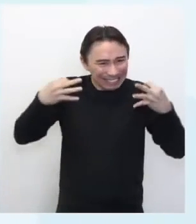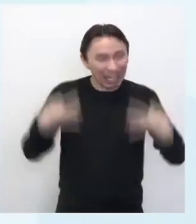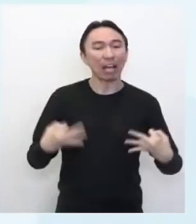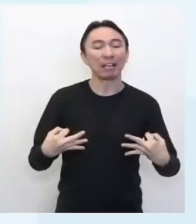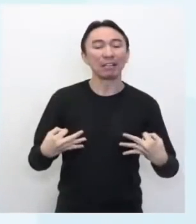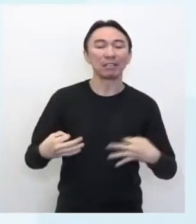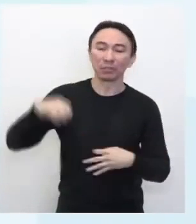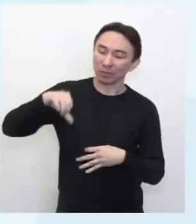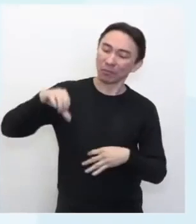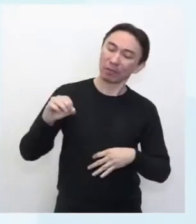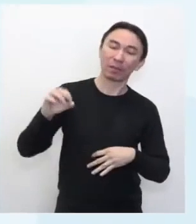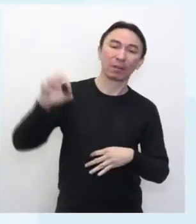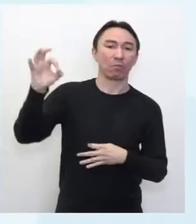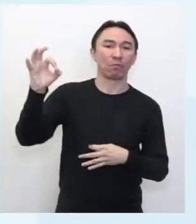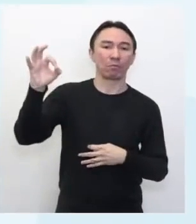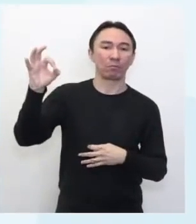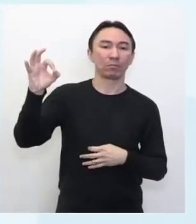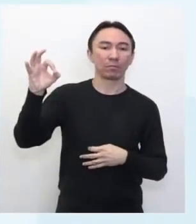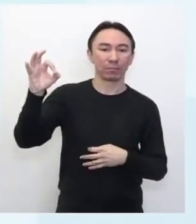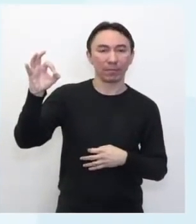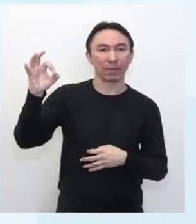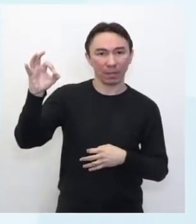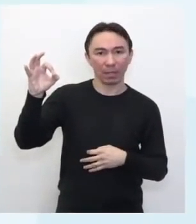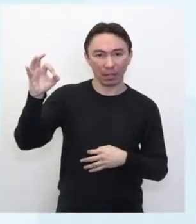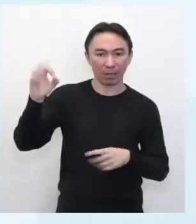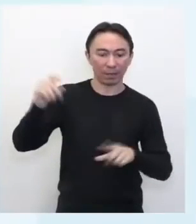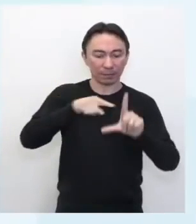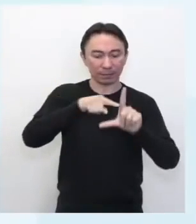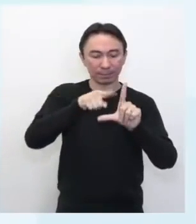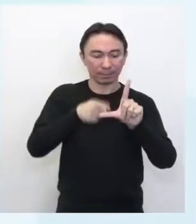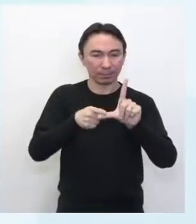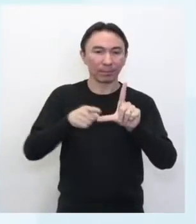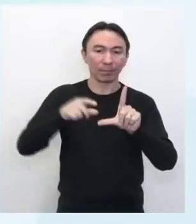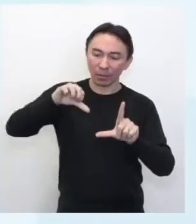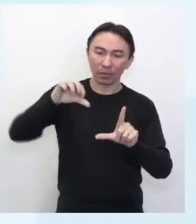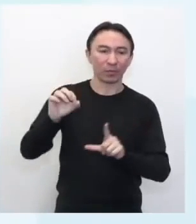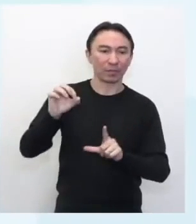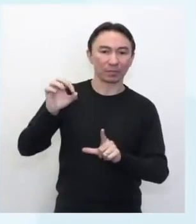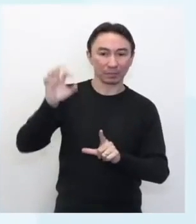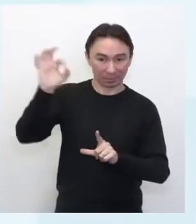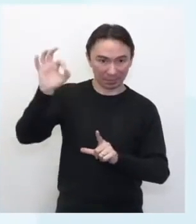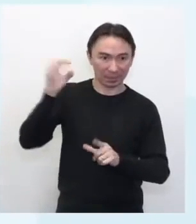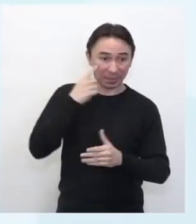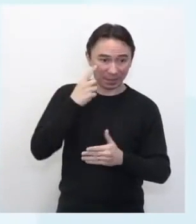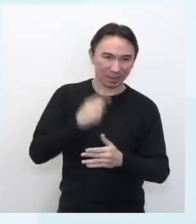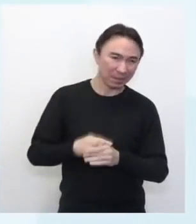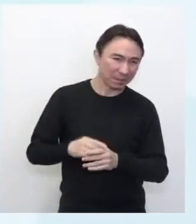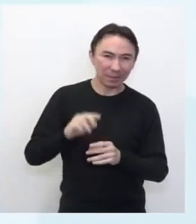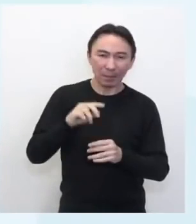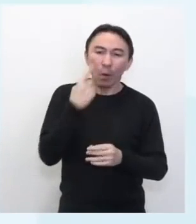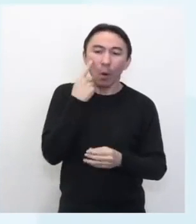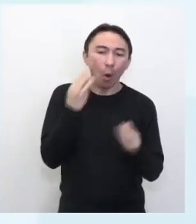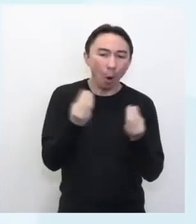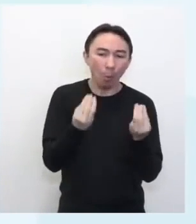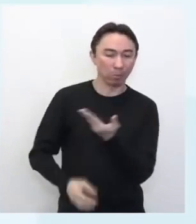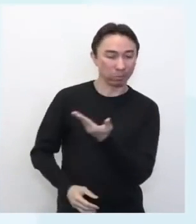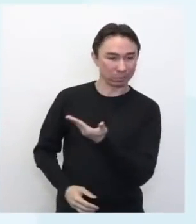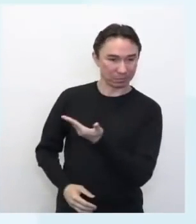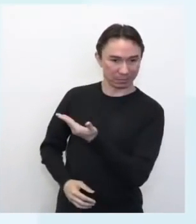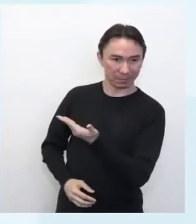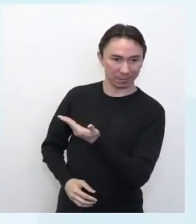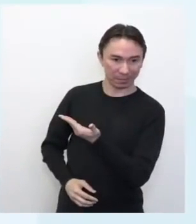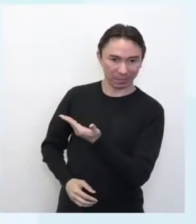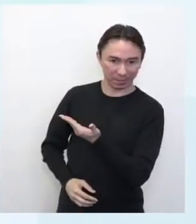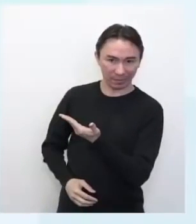exatamente 90 graus. Então ele tem lá exatamente 90 graus. Então ele aparece ali com aquele quadradinho, né, Tony? Então